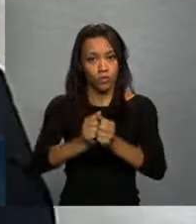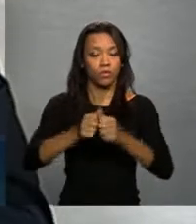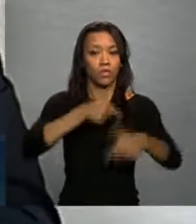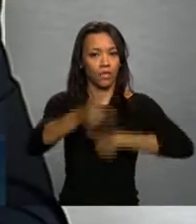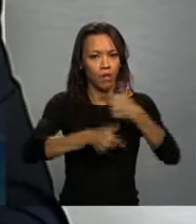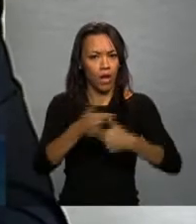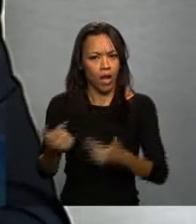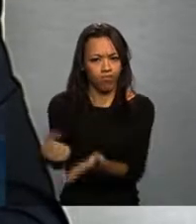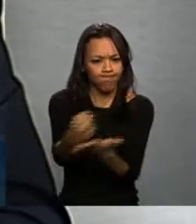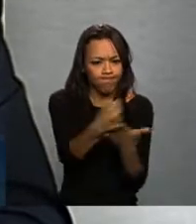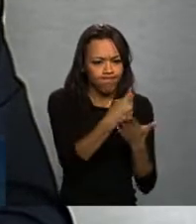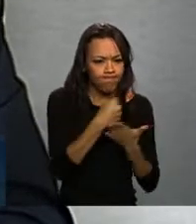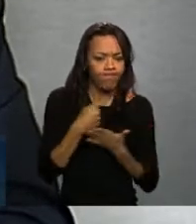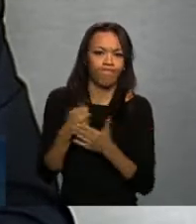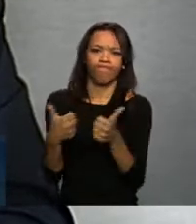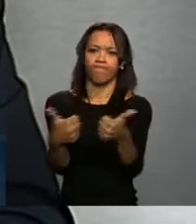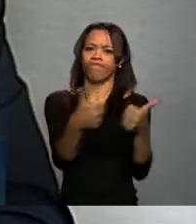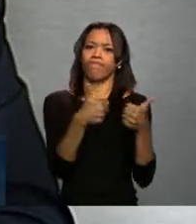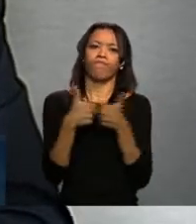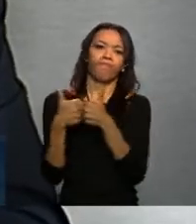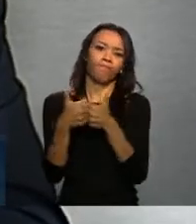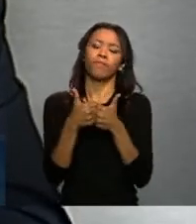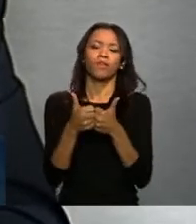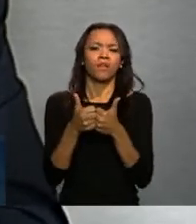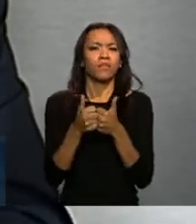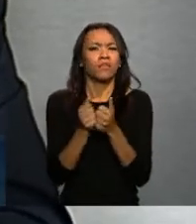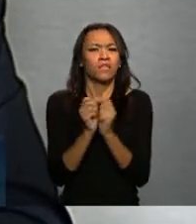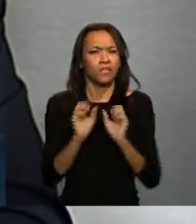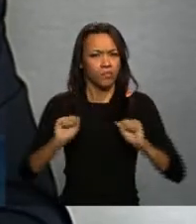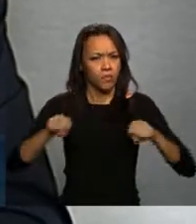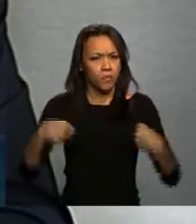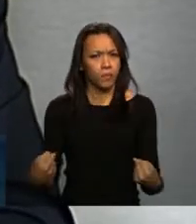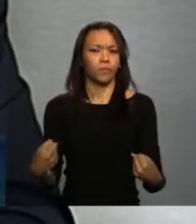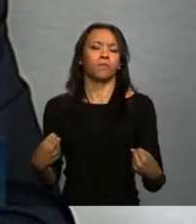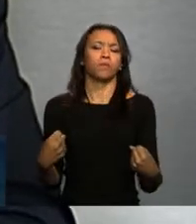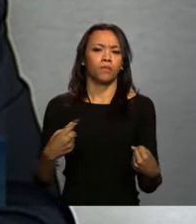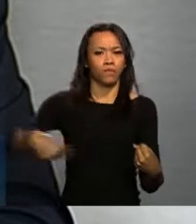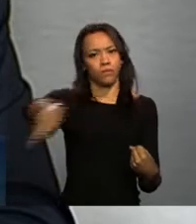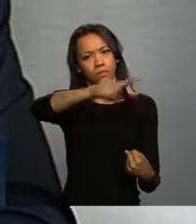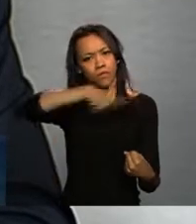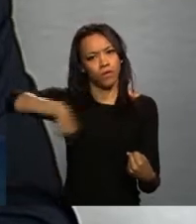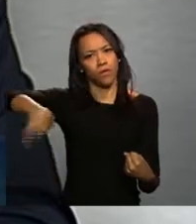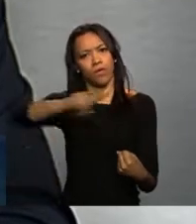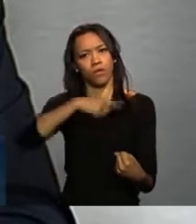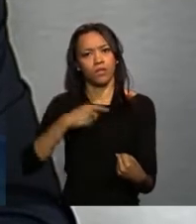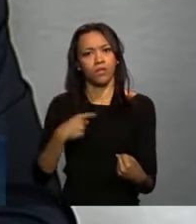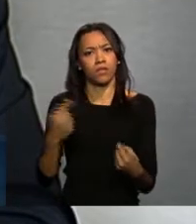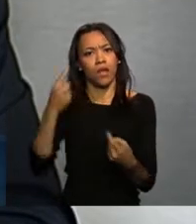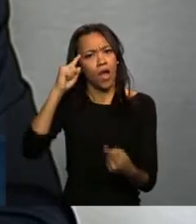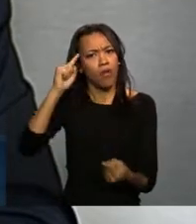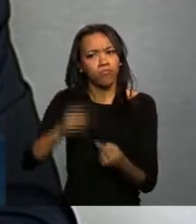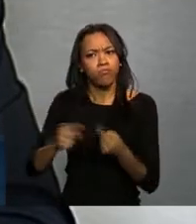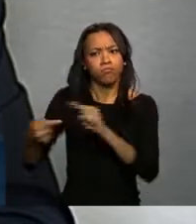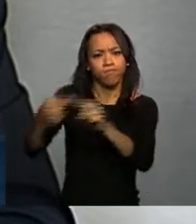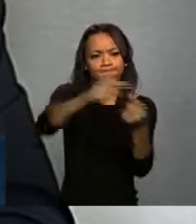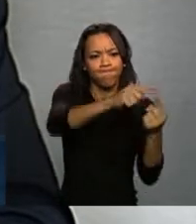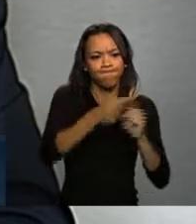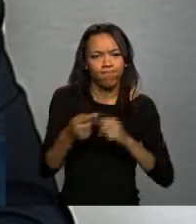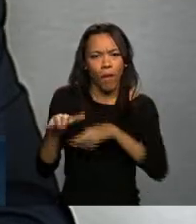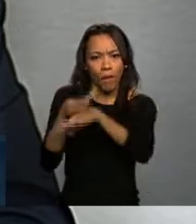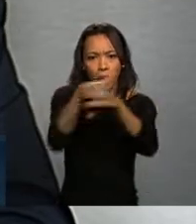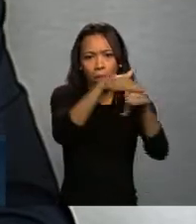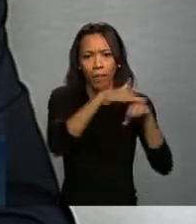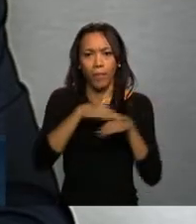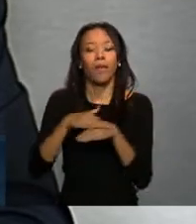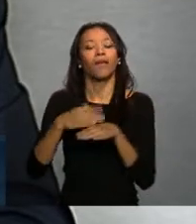juntando esforços de verdade, numa atuação muito cinérgica, com muita cooperação, muito diálogo, nós